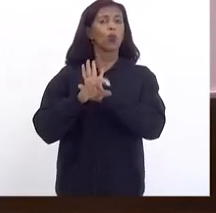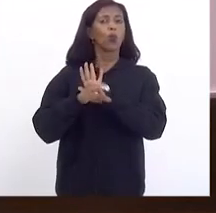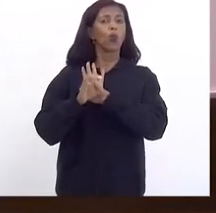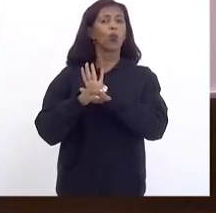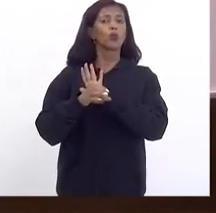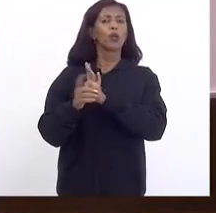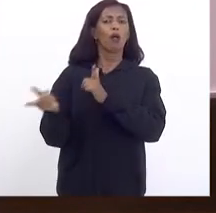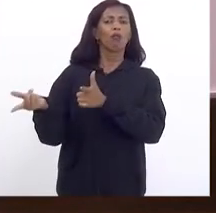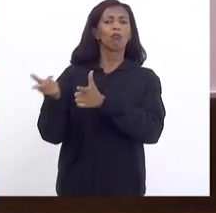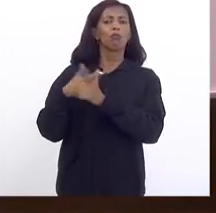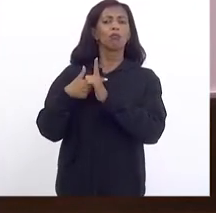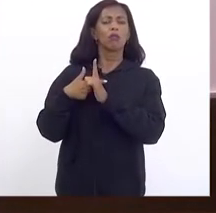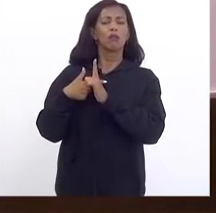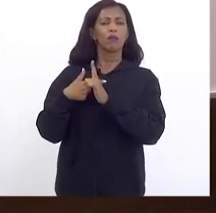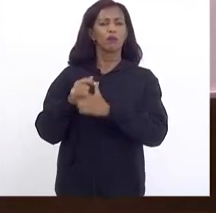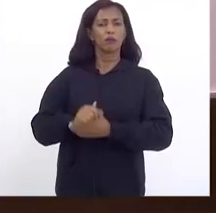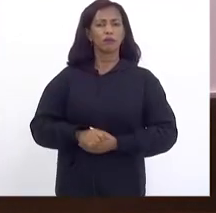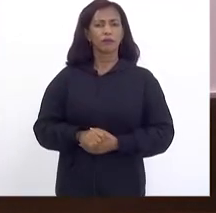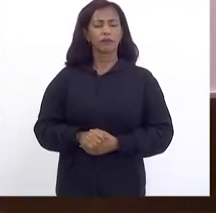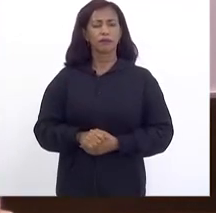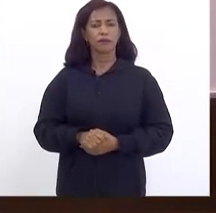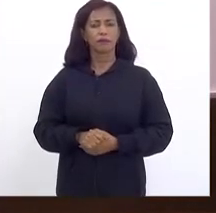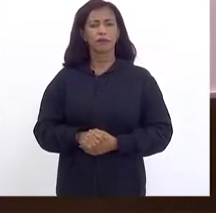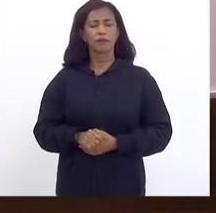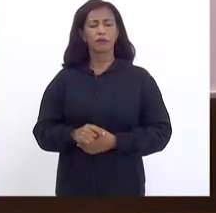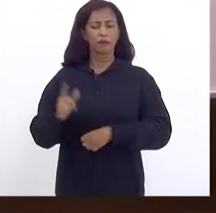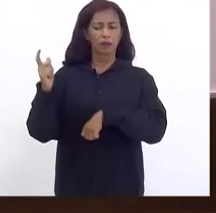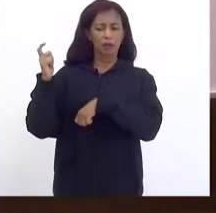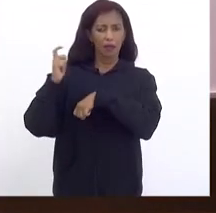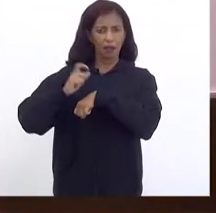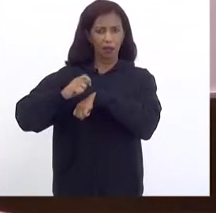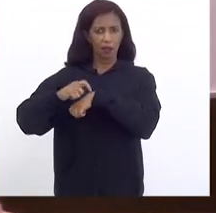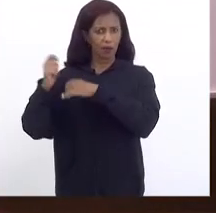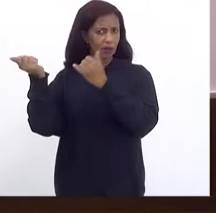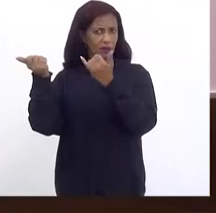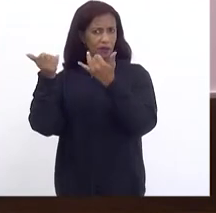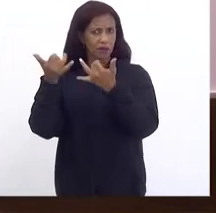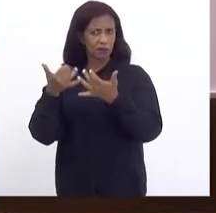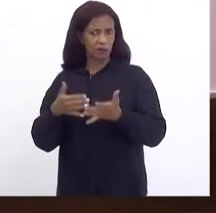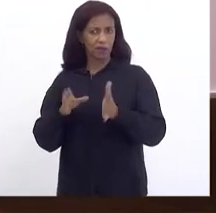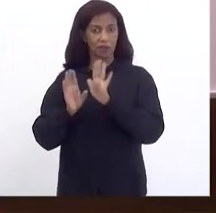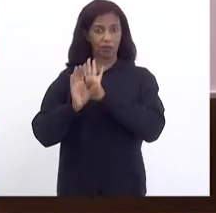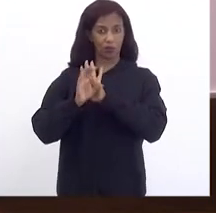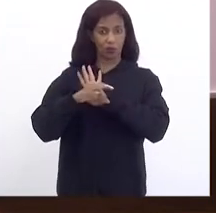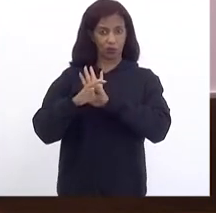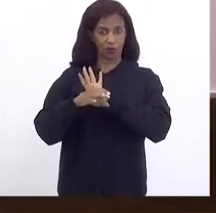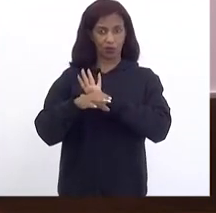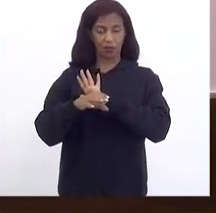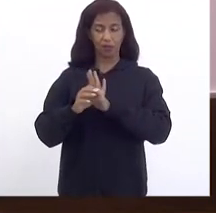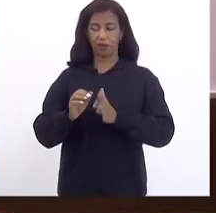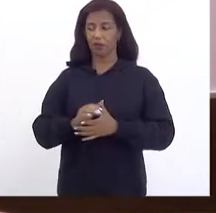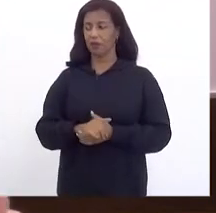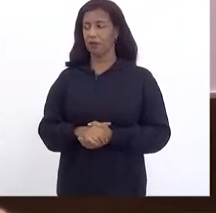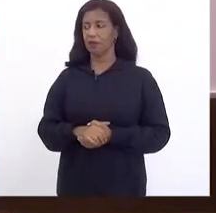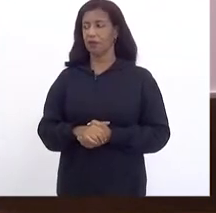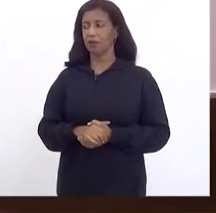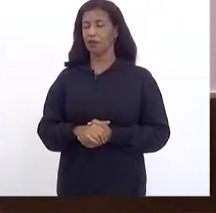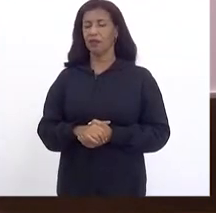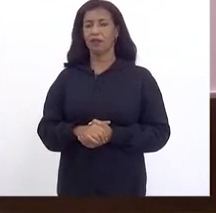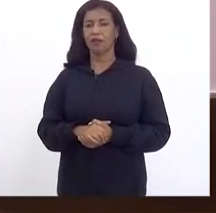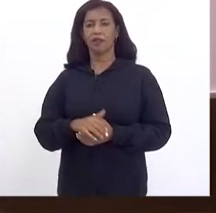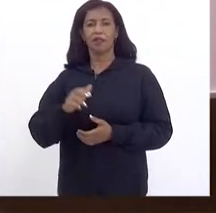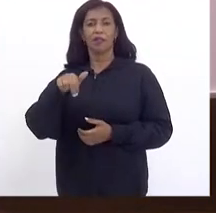devedor Quanto mais Porque a hora Que definir Esse conceito Quem